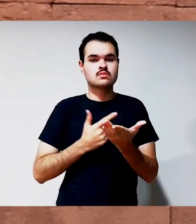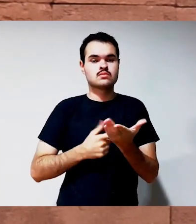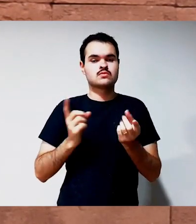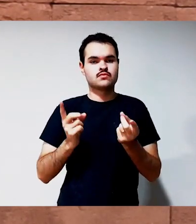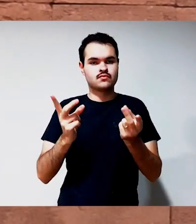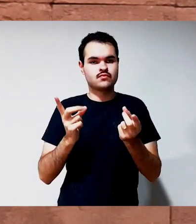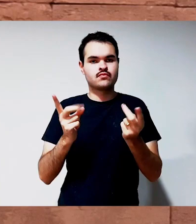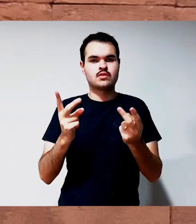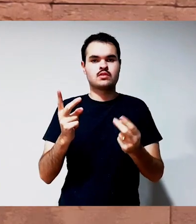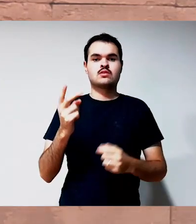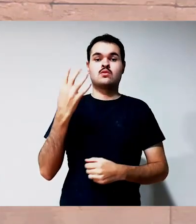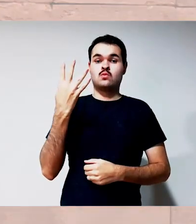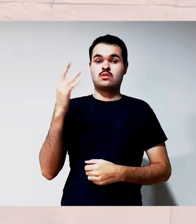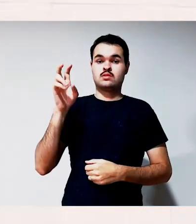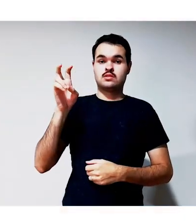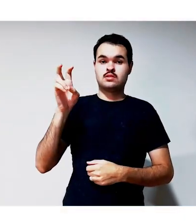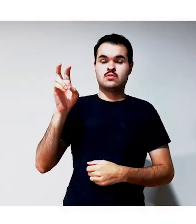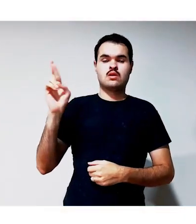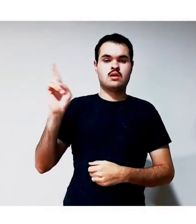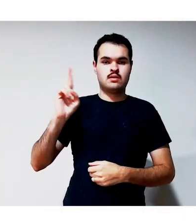está disponível dentro do livro.